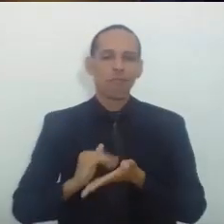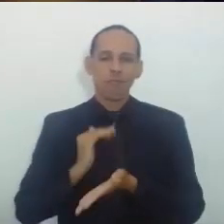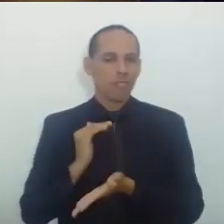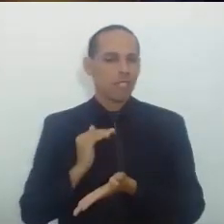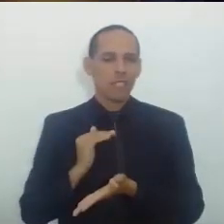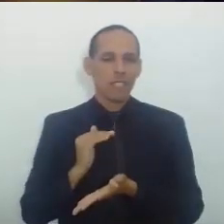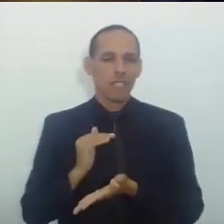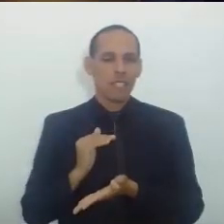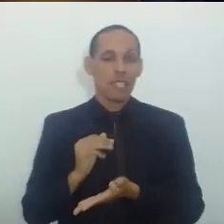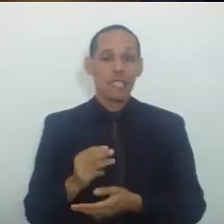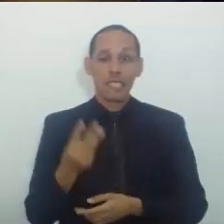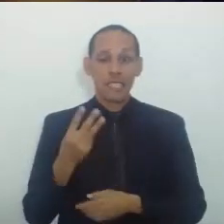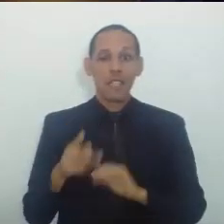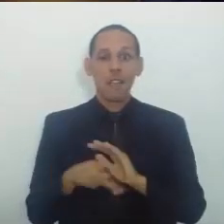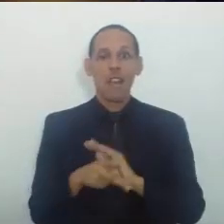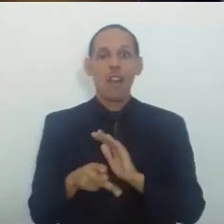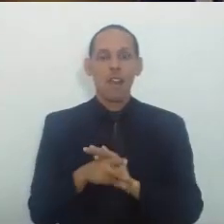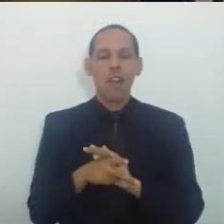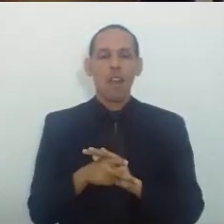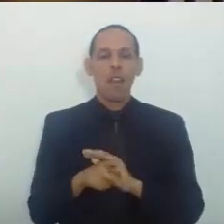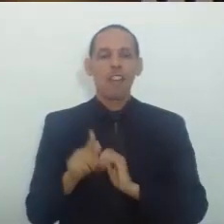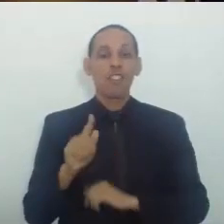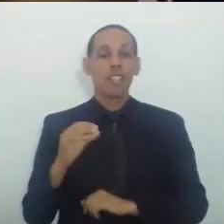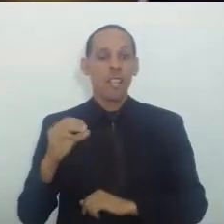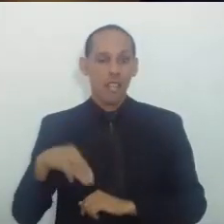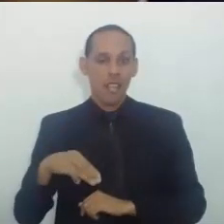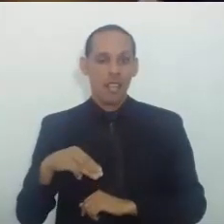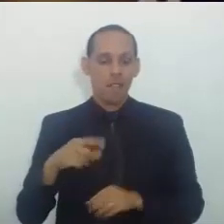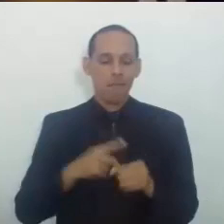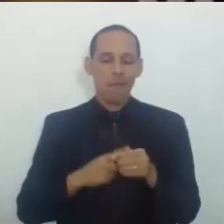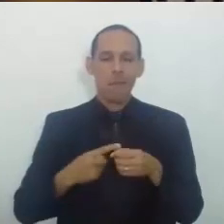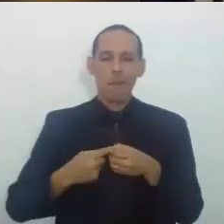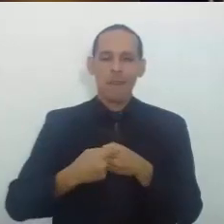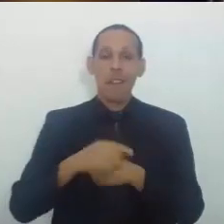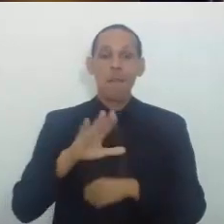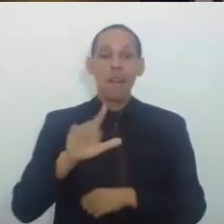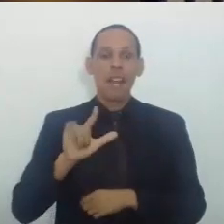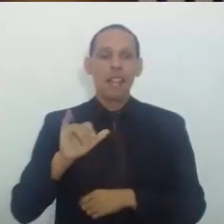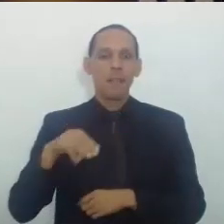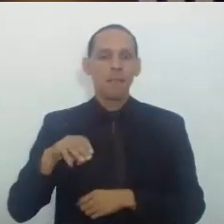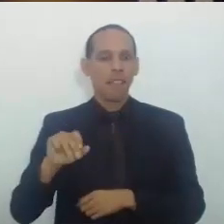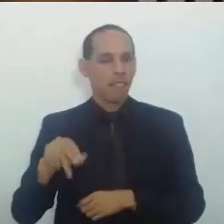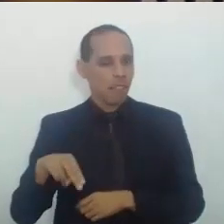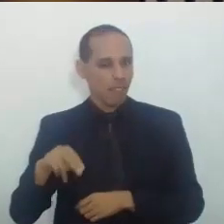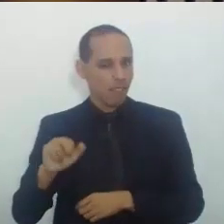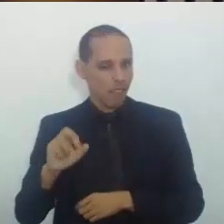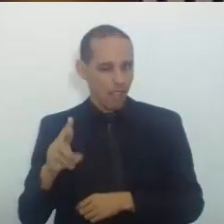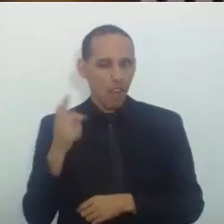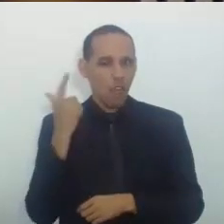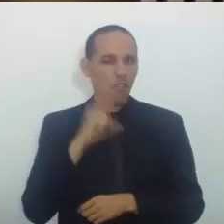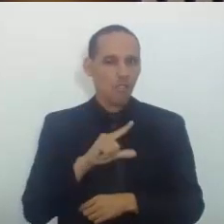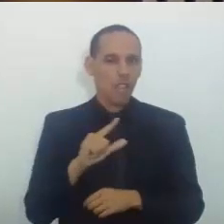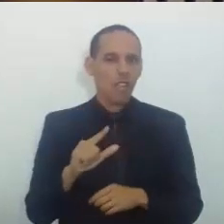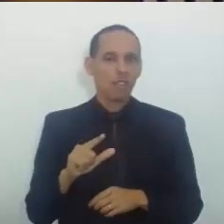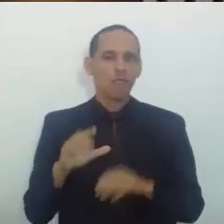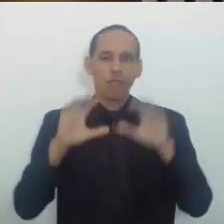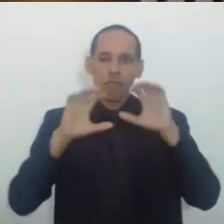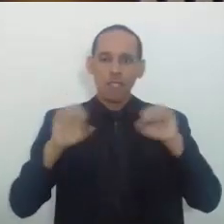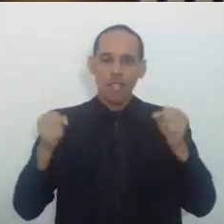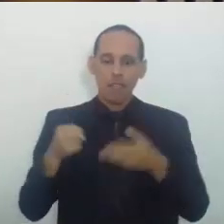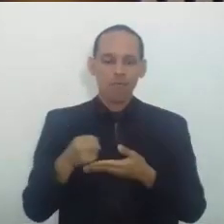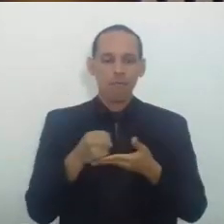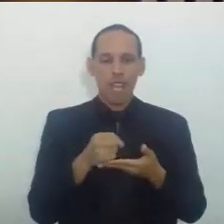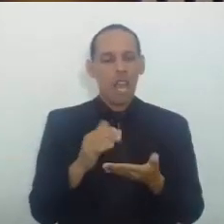Guarda Municipal No interior Em virtude De eliminar Que ele Obteve Do tribunal Alguns em primeiro